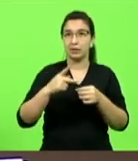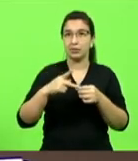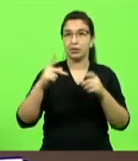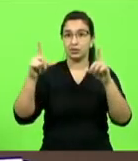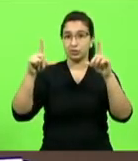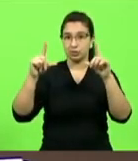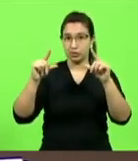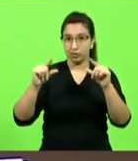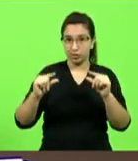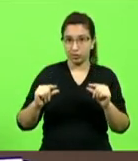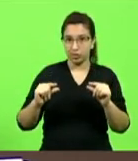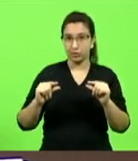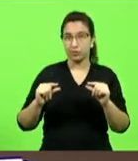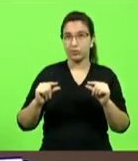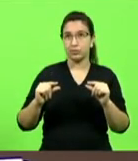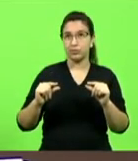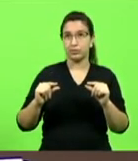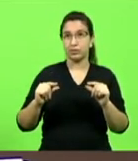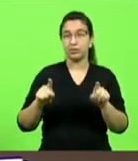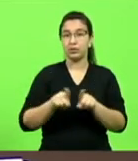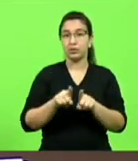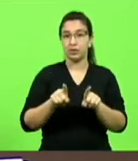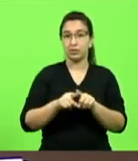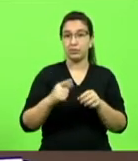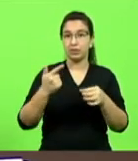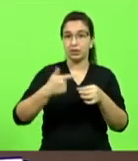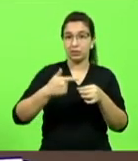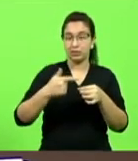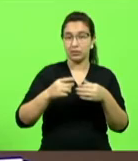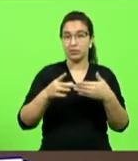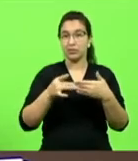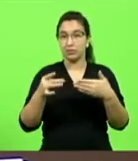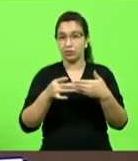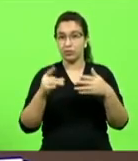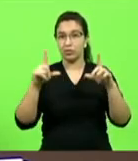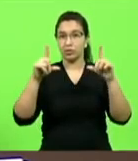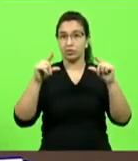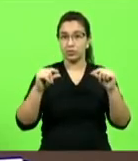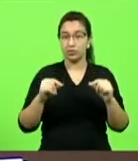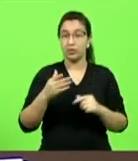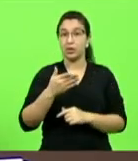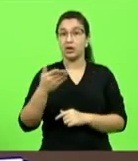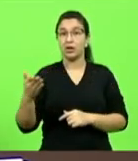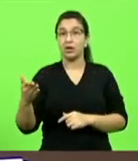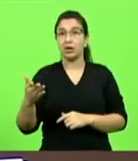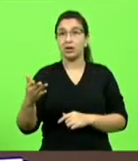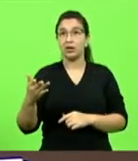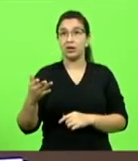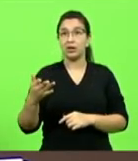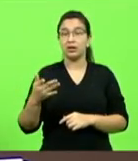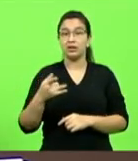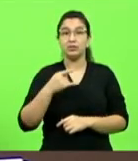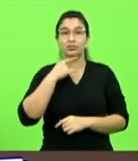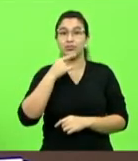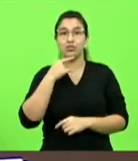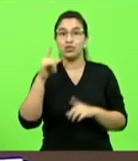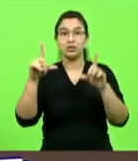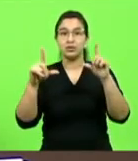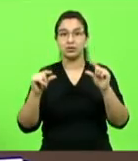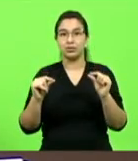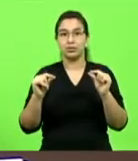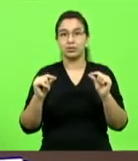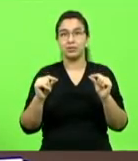volúvel quando o preço do petróleo ou dólar baixa os donos de impostos não tem como baixar na bomba sabe por quê